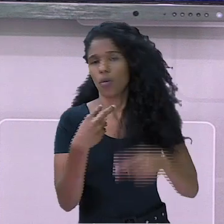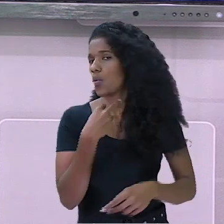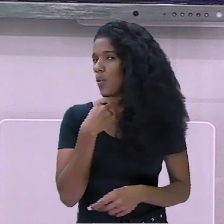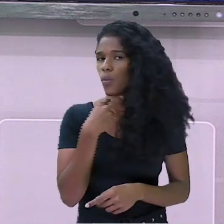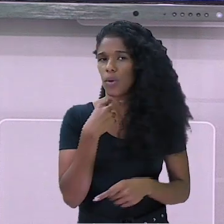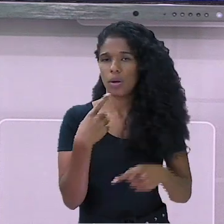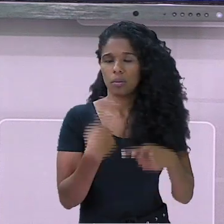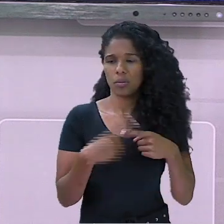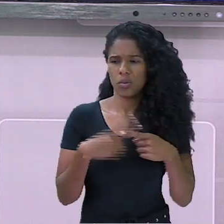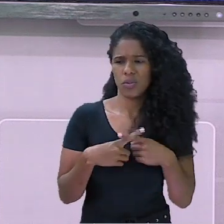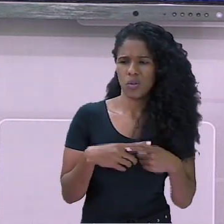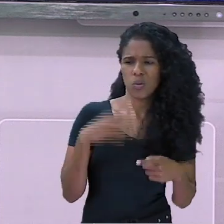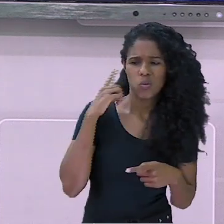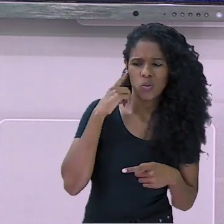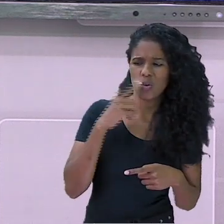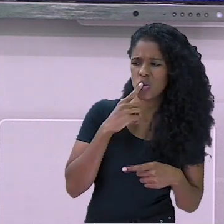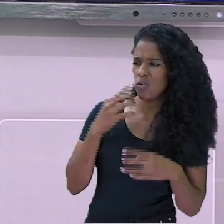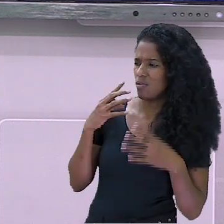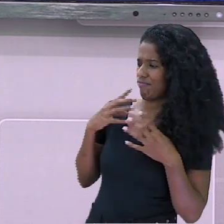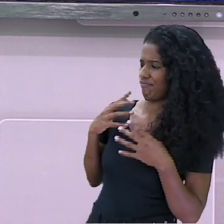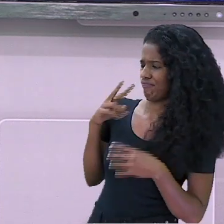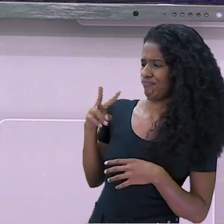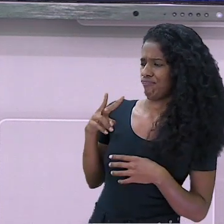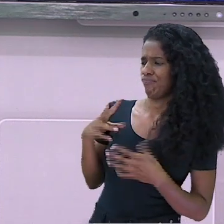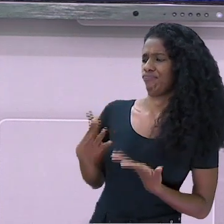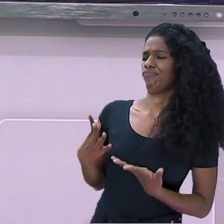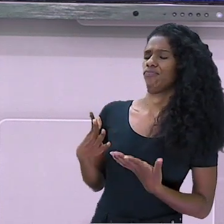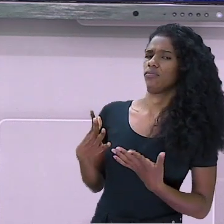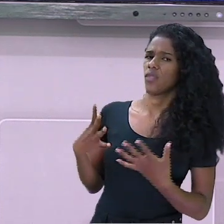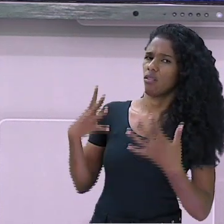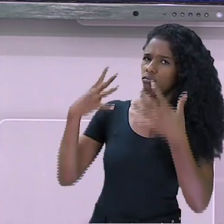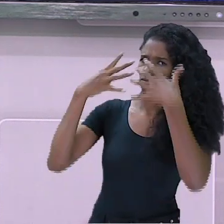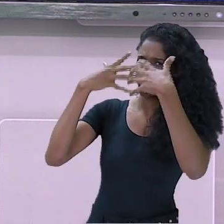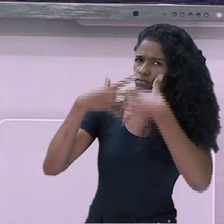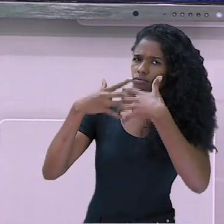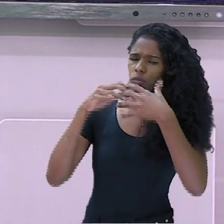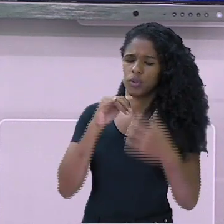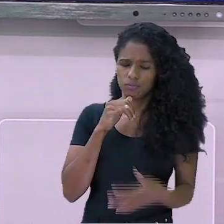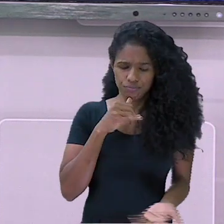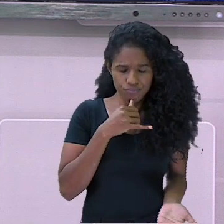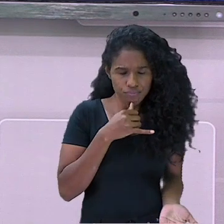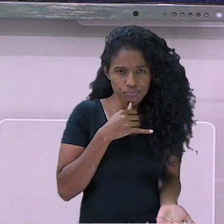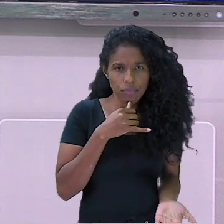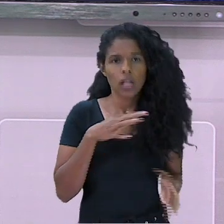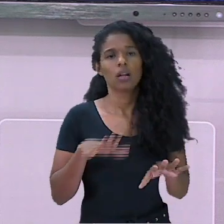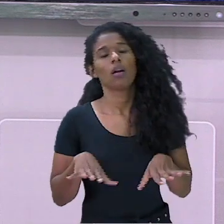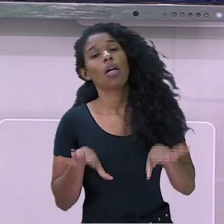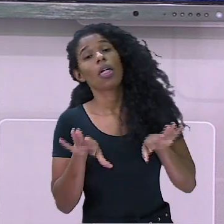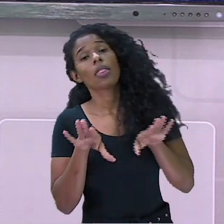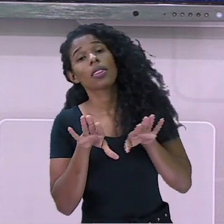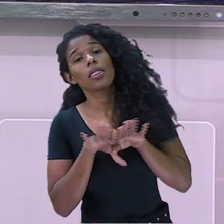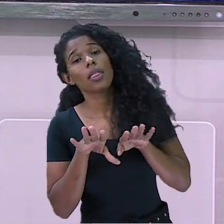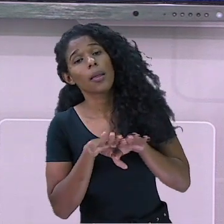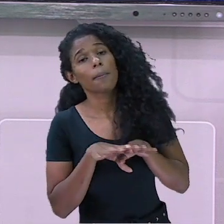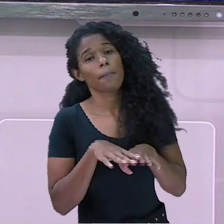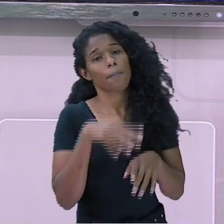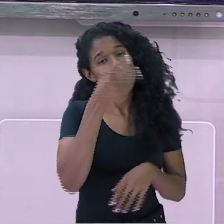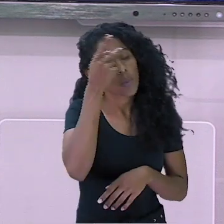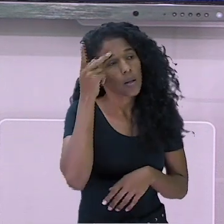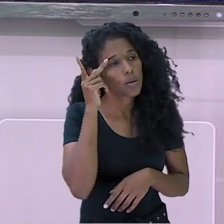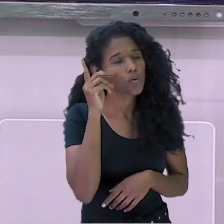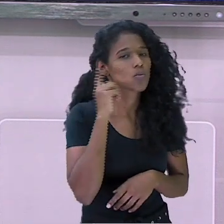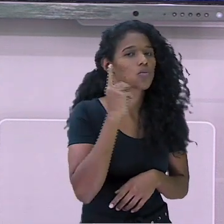surdo e também costuma chateá-lo. As pessoas surdas ou com deficiência auditiva não